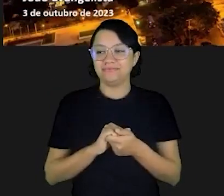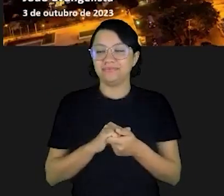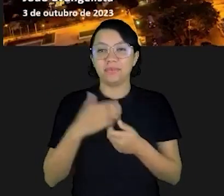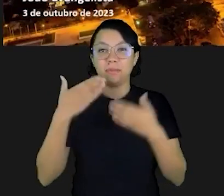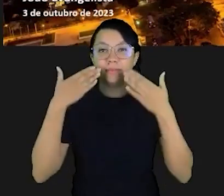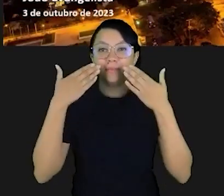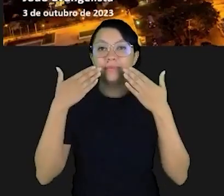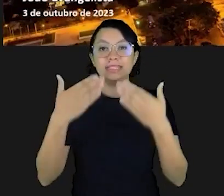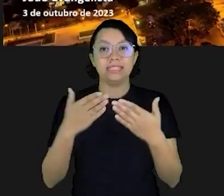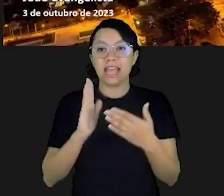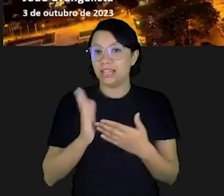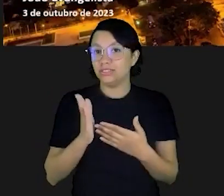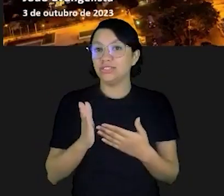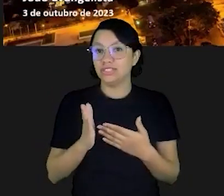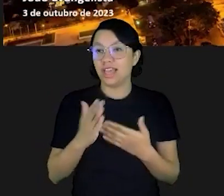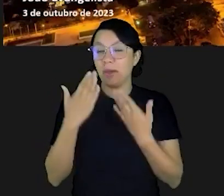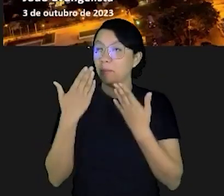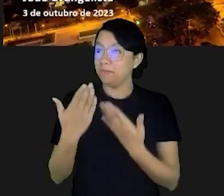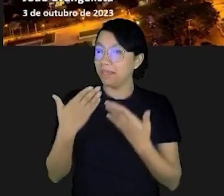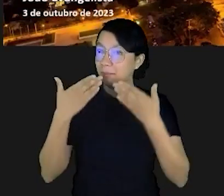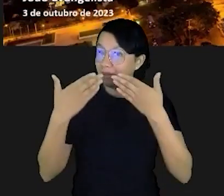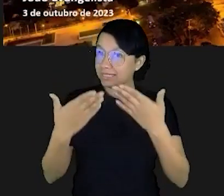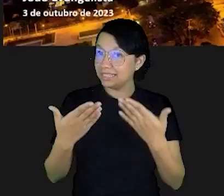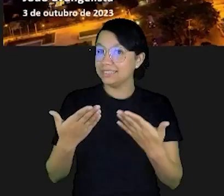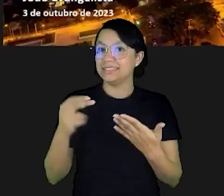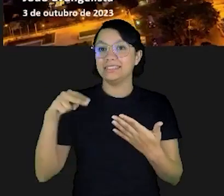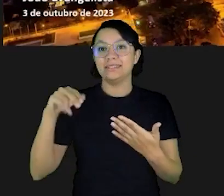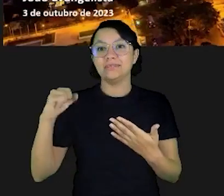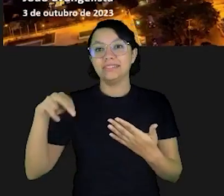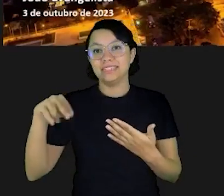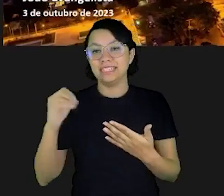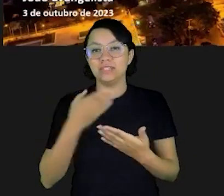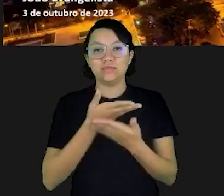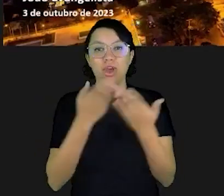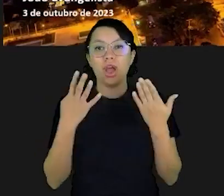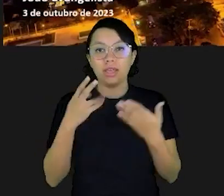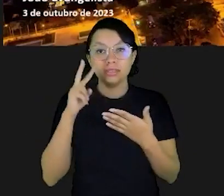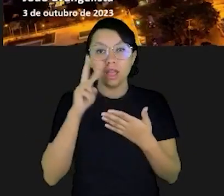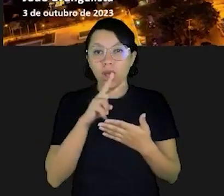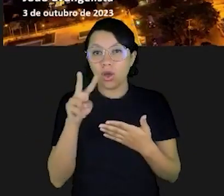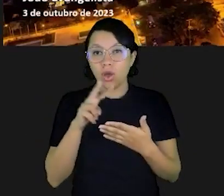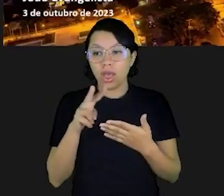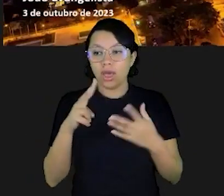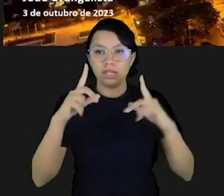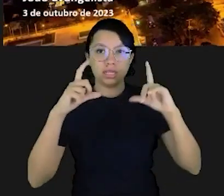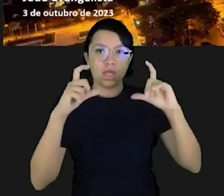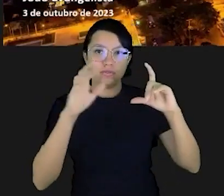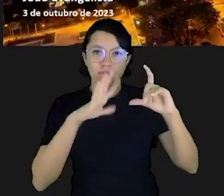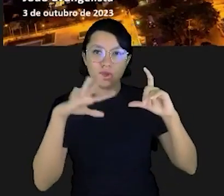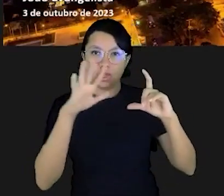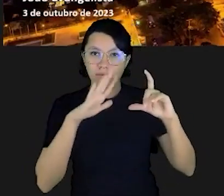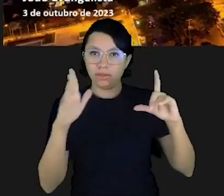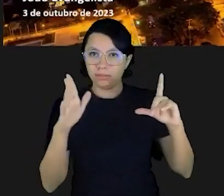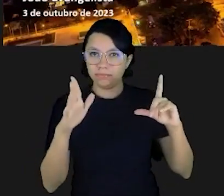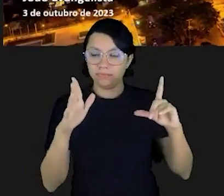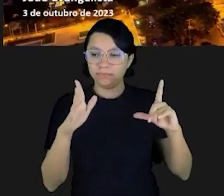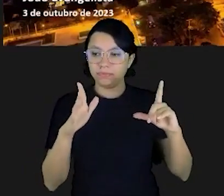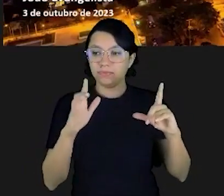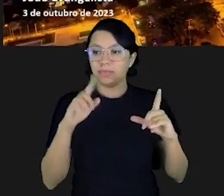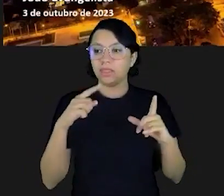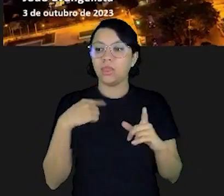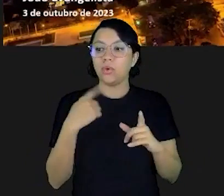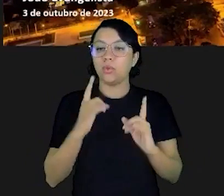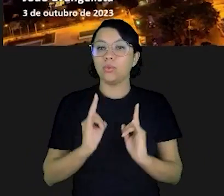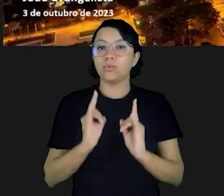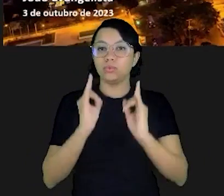devidamente apresentado. Obrigado pela apresentação, Nino. Vocês estão vendo aí essa fotografia que aparece na tela de vocês do